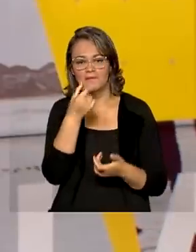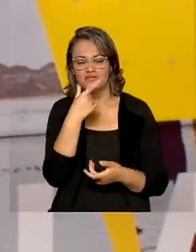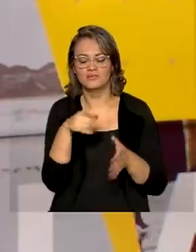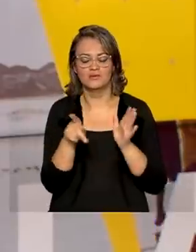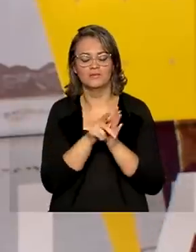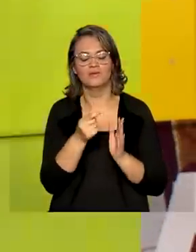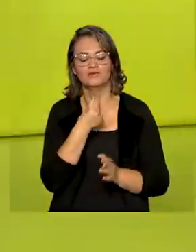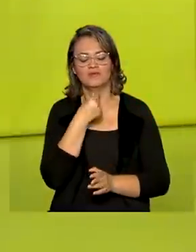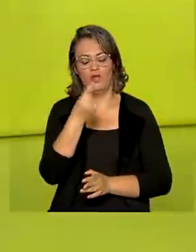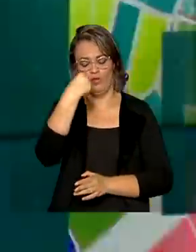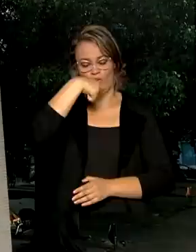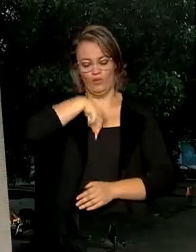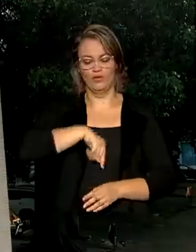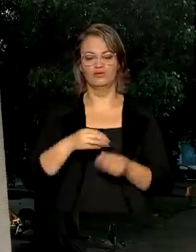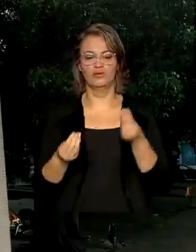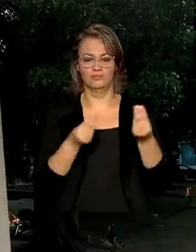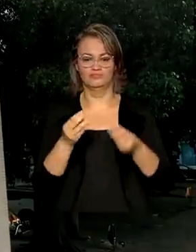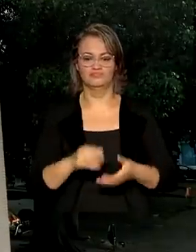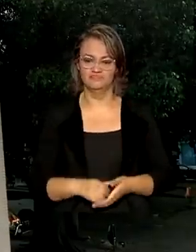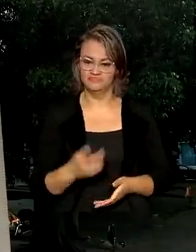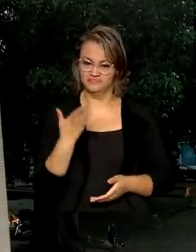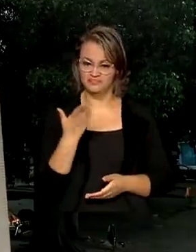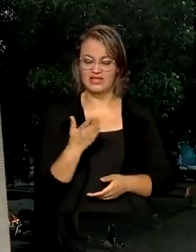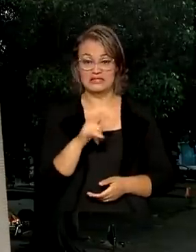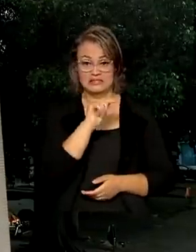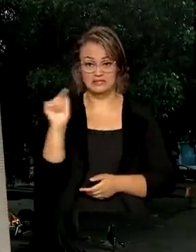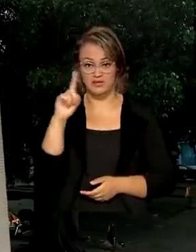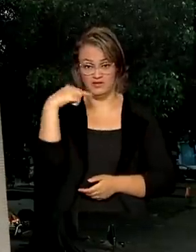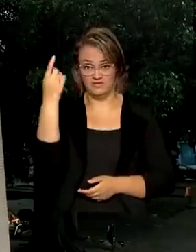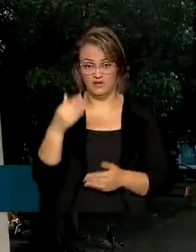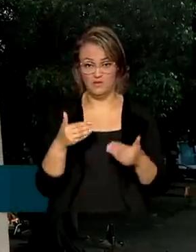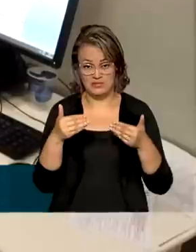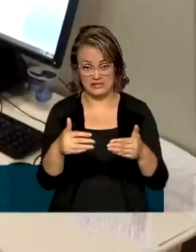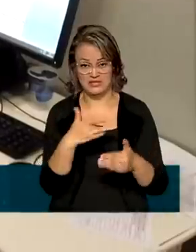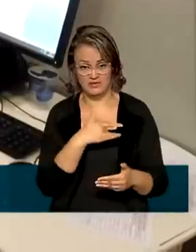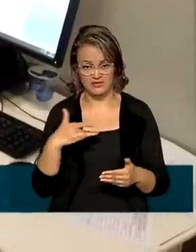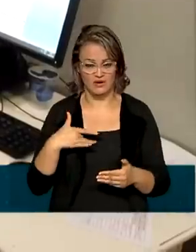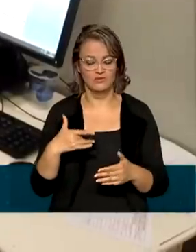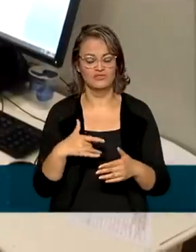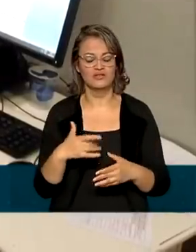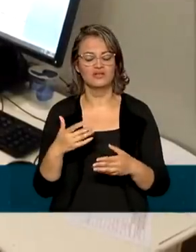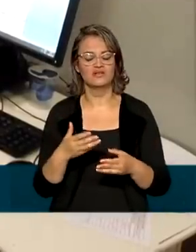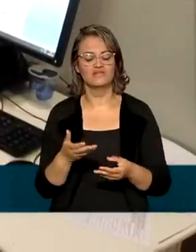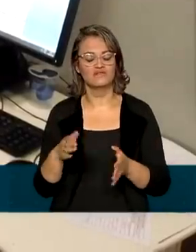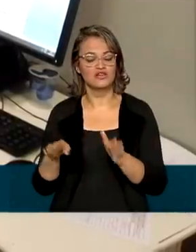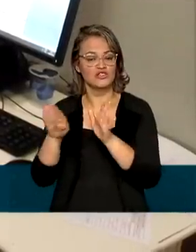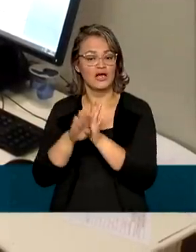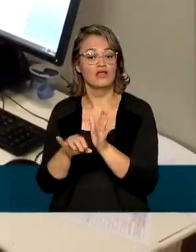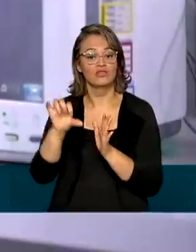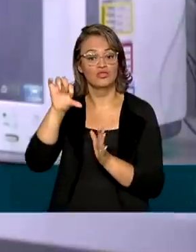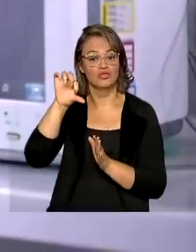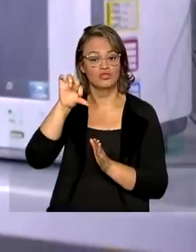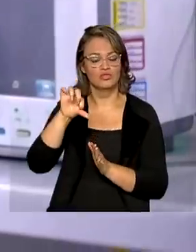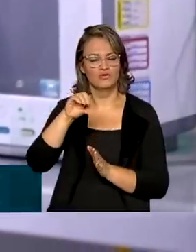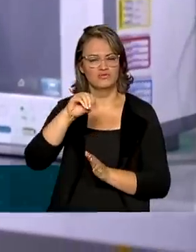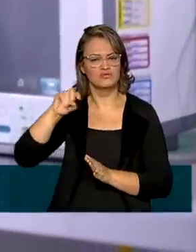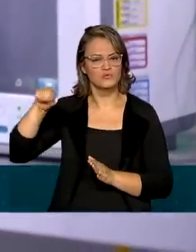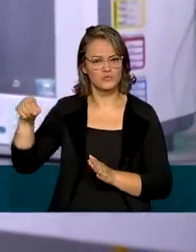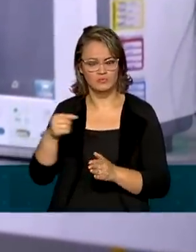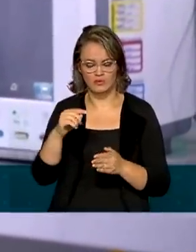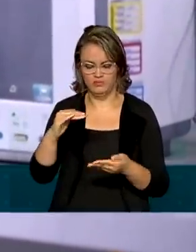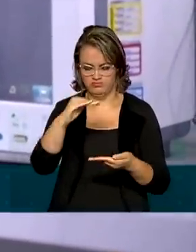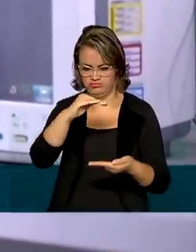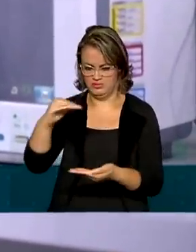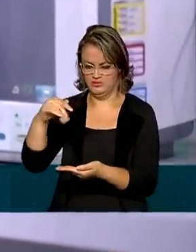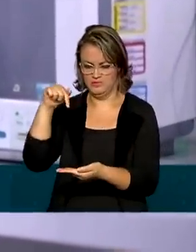intubação de pacientes. Na próxima semana, o Ministério da Saúde deve receber 900 mil itens que compõem o